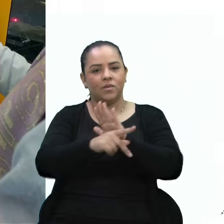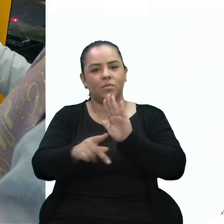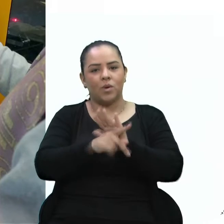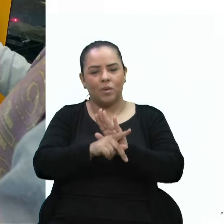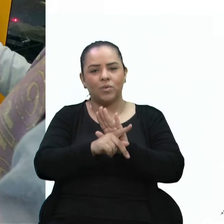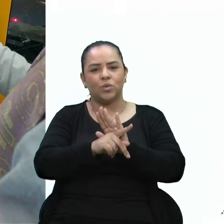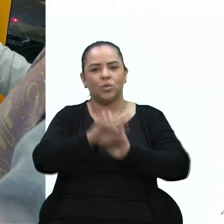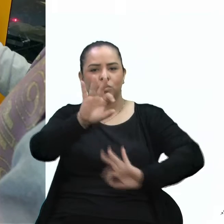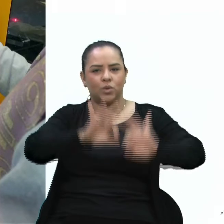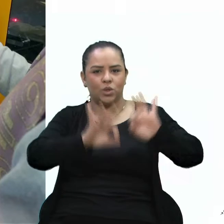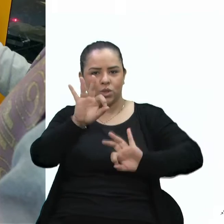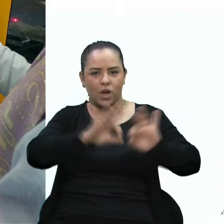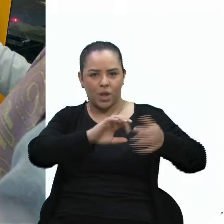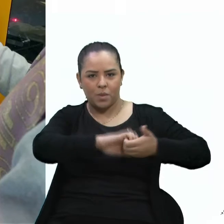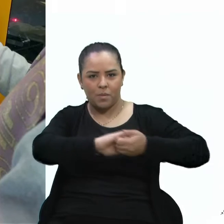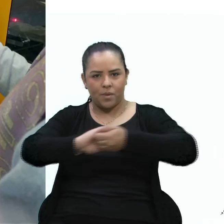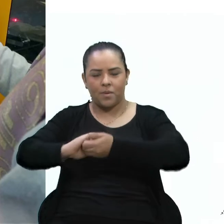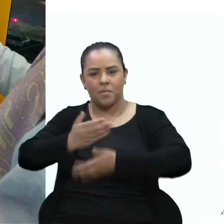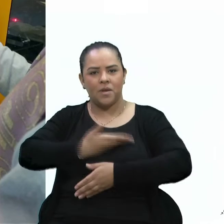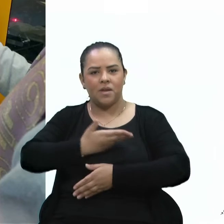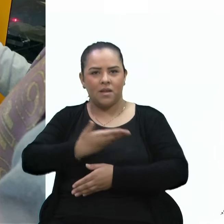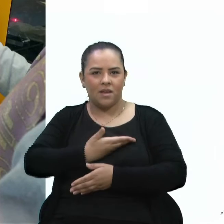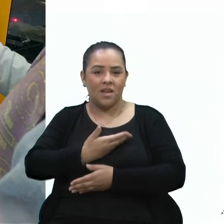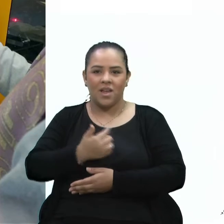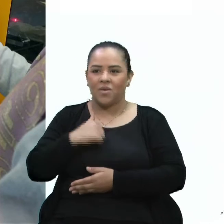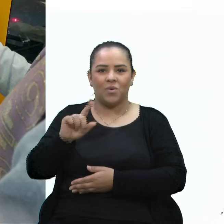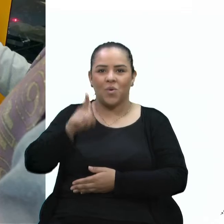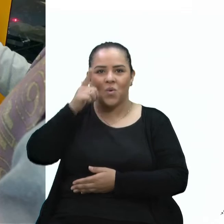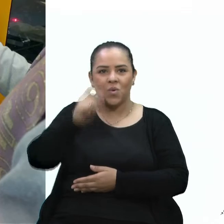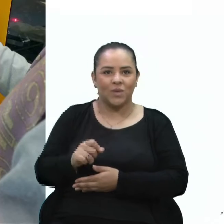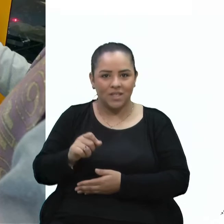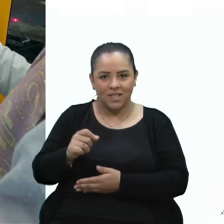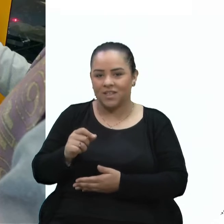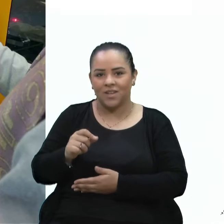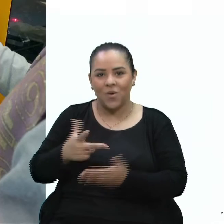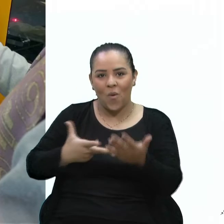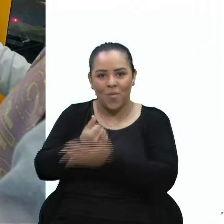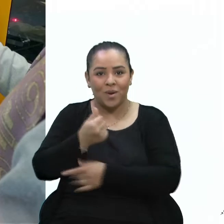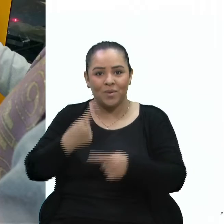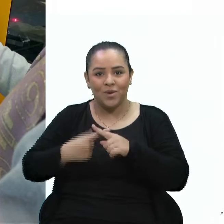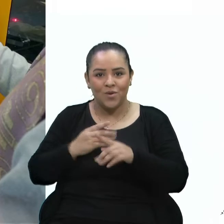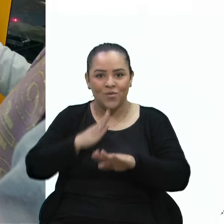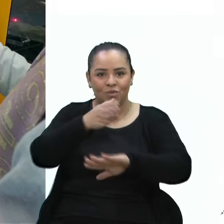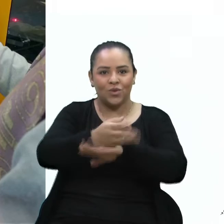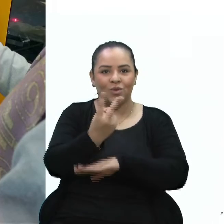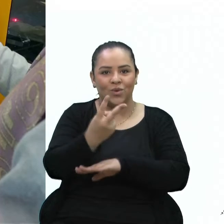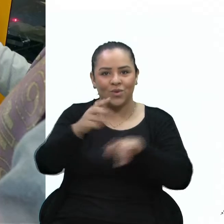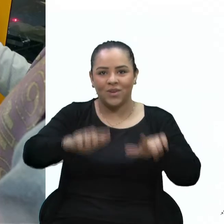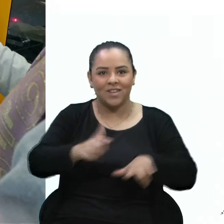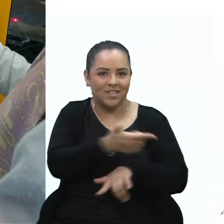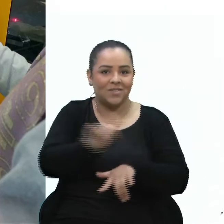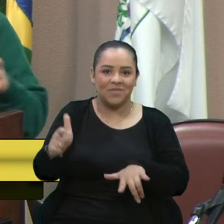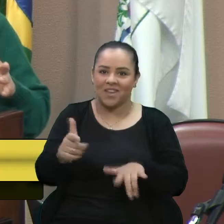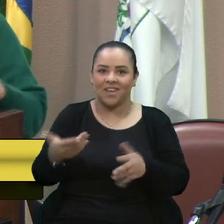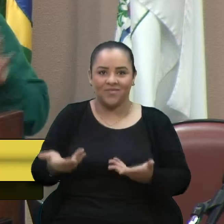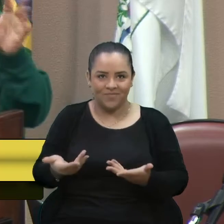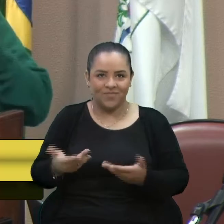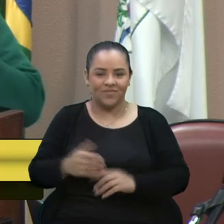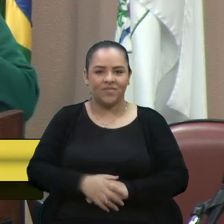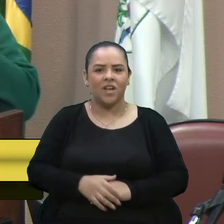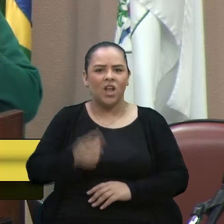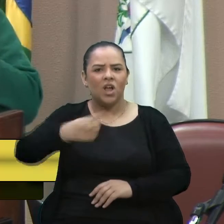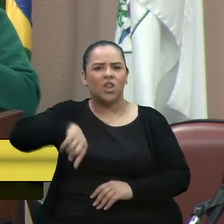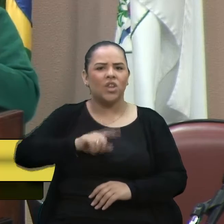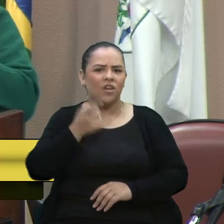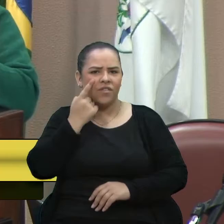Amiga, muitos deles que nós... Eu não conseguia moeda porque eu fui em dois lugares e já não tinha mais. Mas o que a gente está observando? Ontem